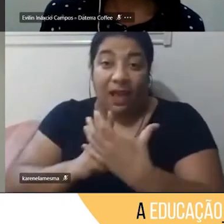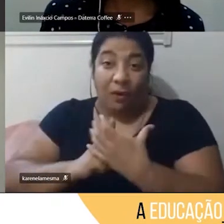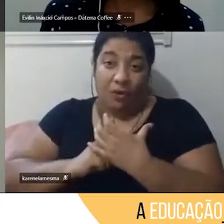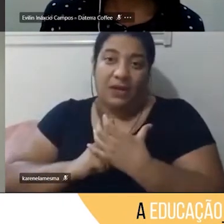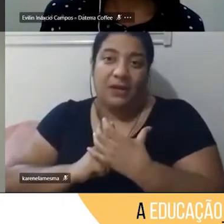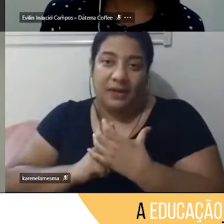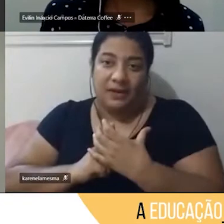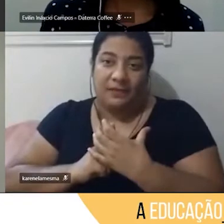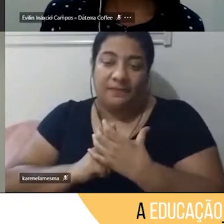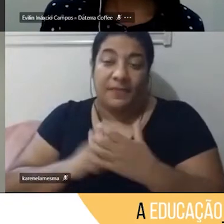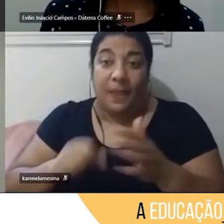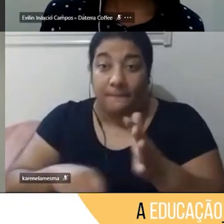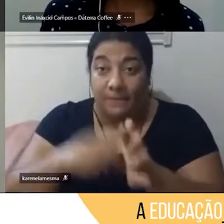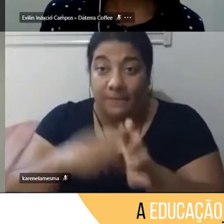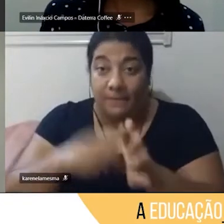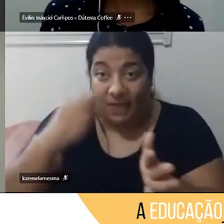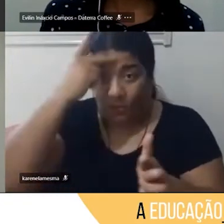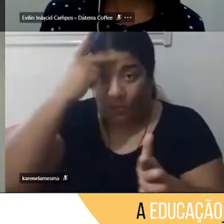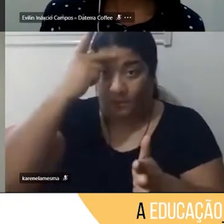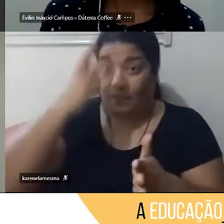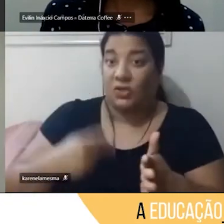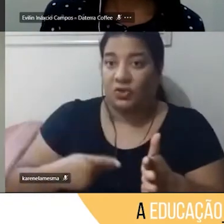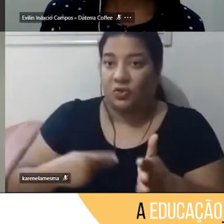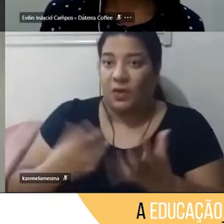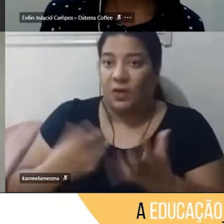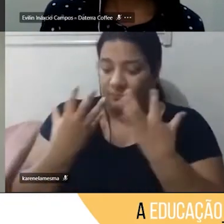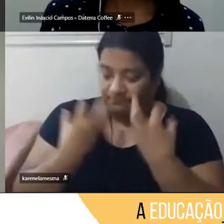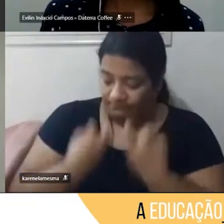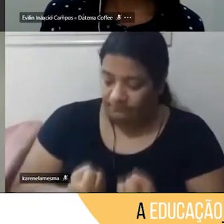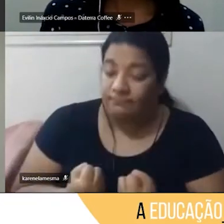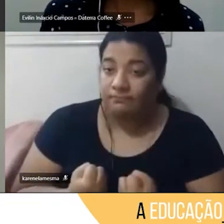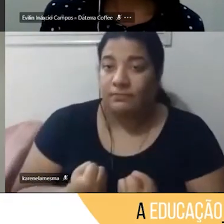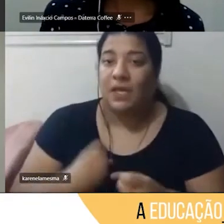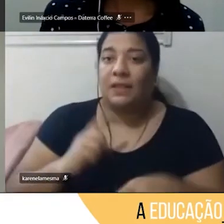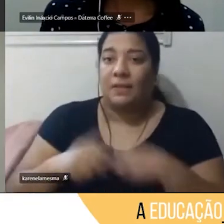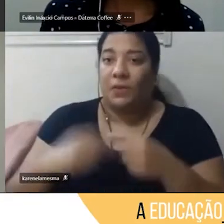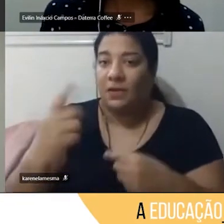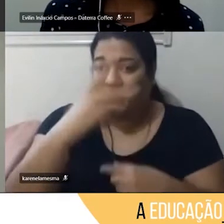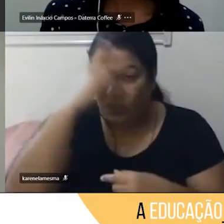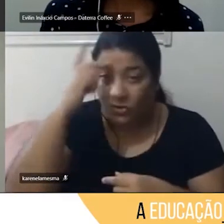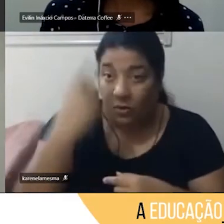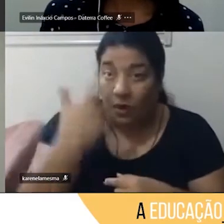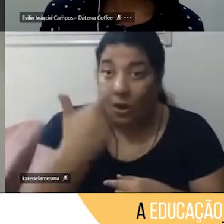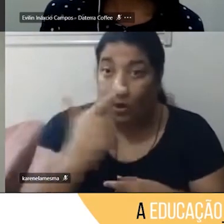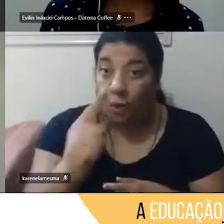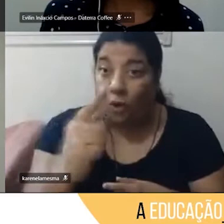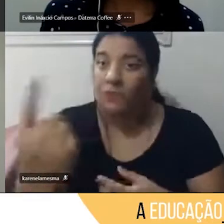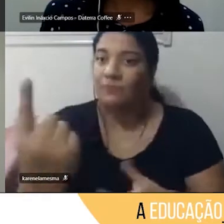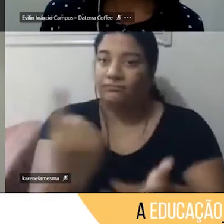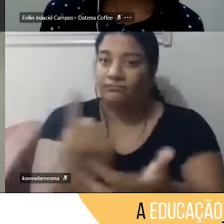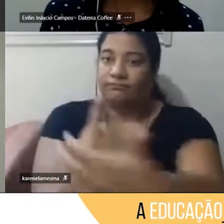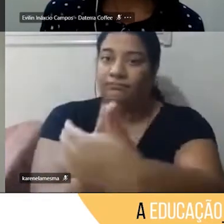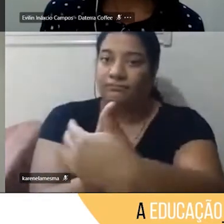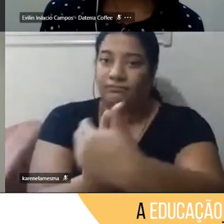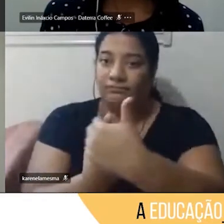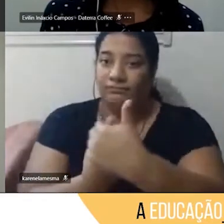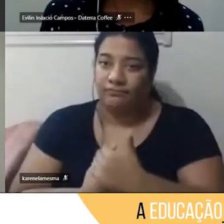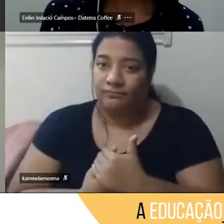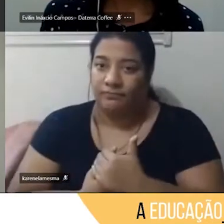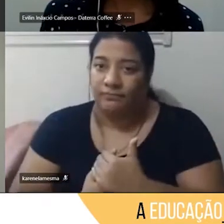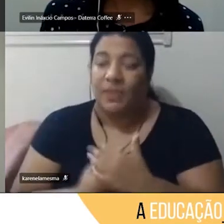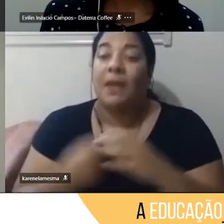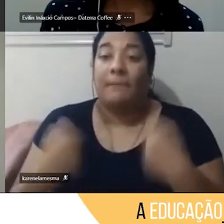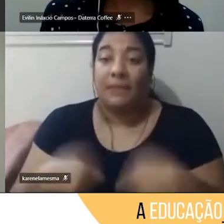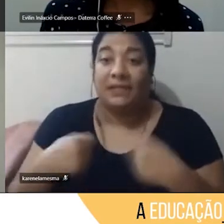acolhe e a gente acolhe o outro também. Nós estamos num momento onde a gente precisa pensar no